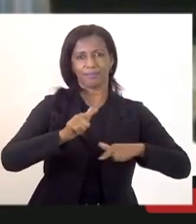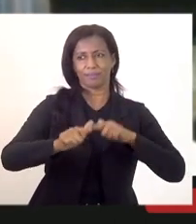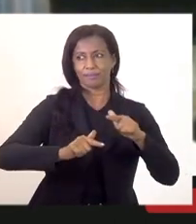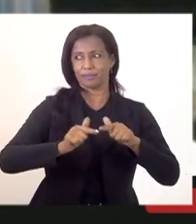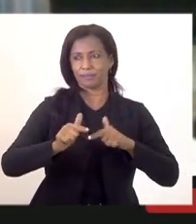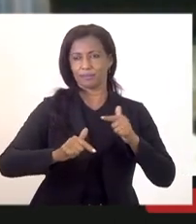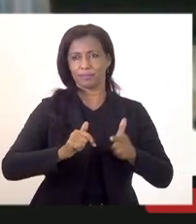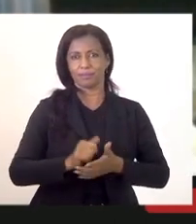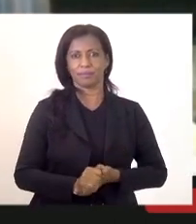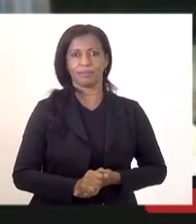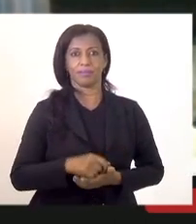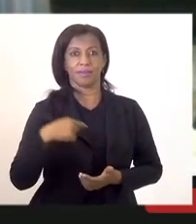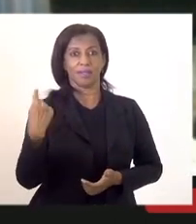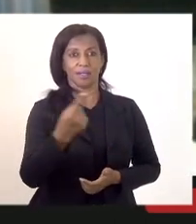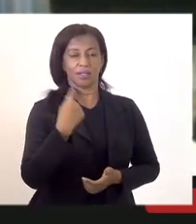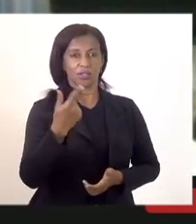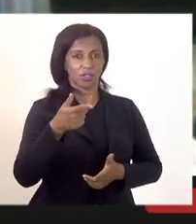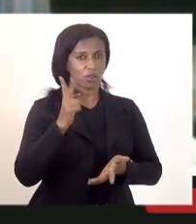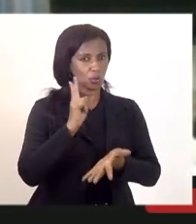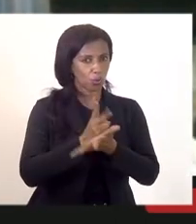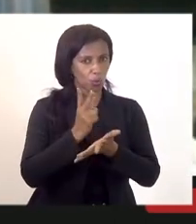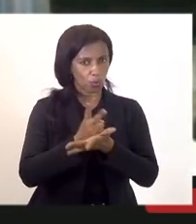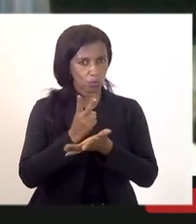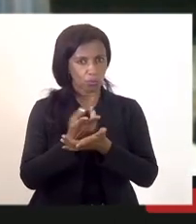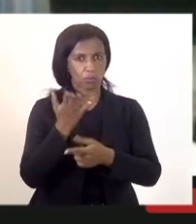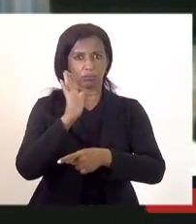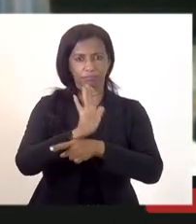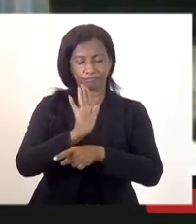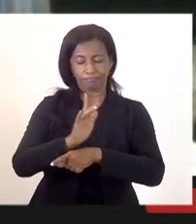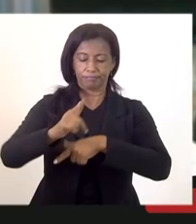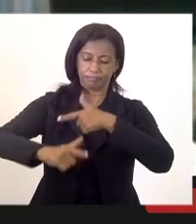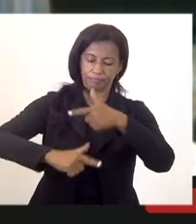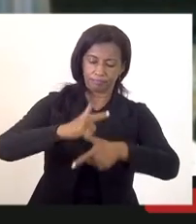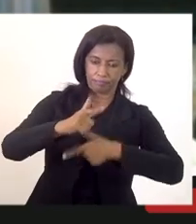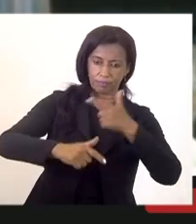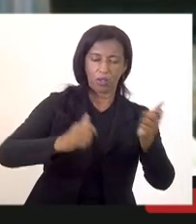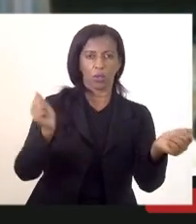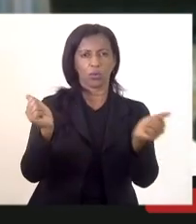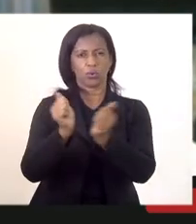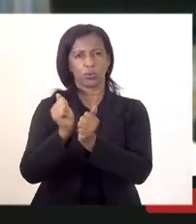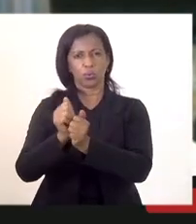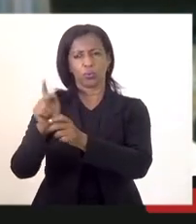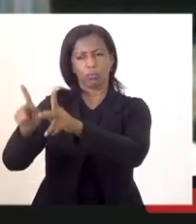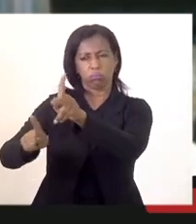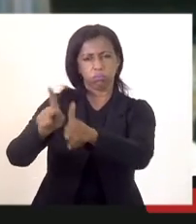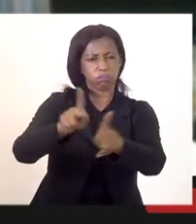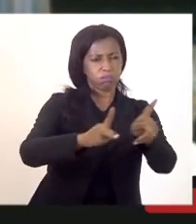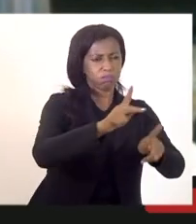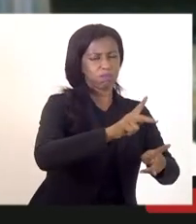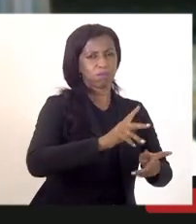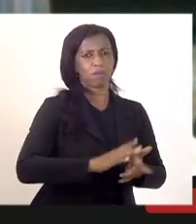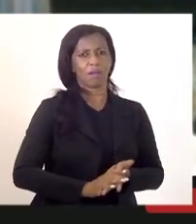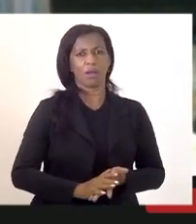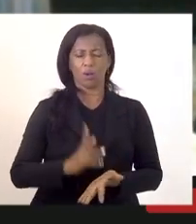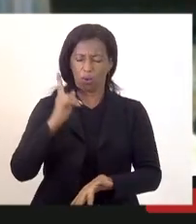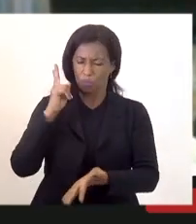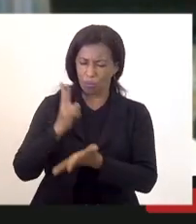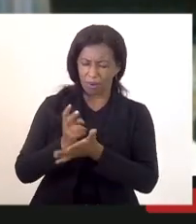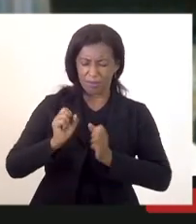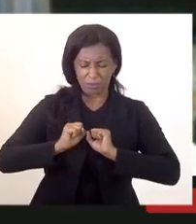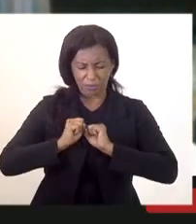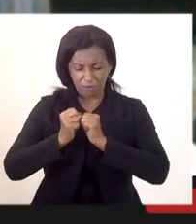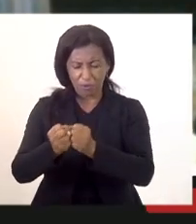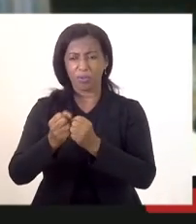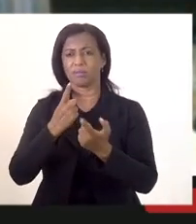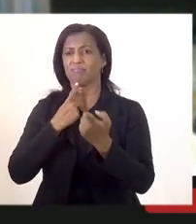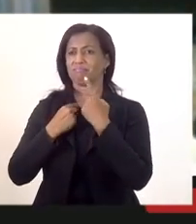a gente continua prestando o serviço junto à população assim com a mesma força de vontade